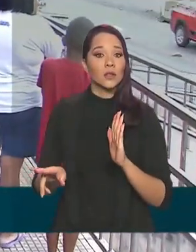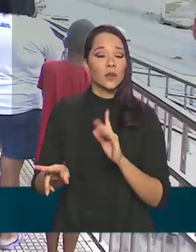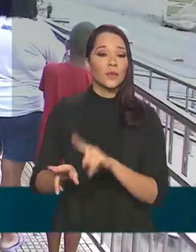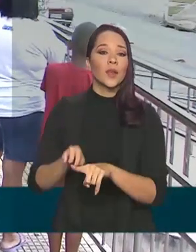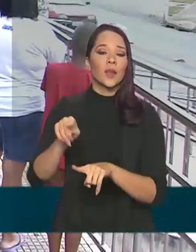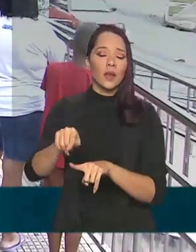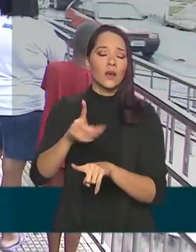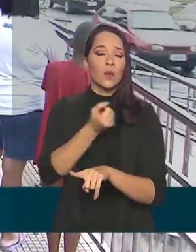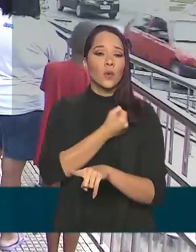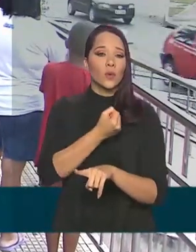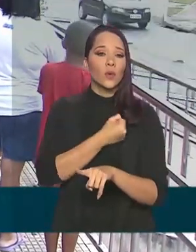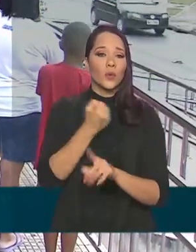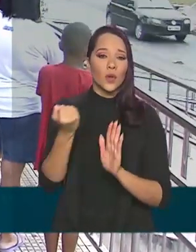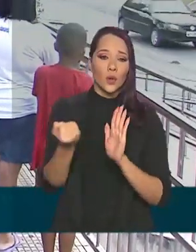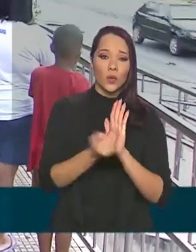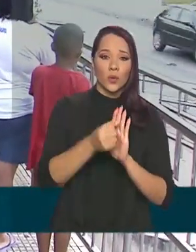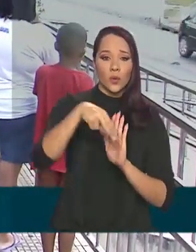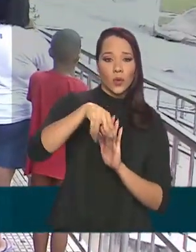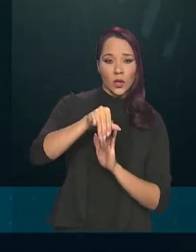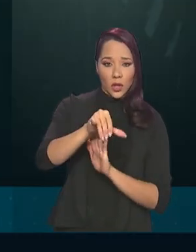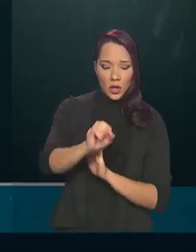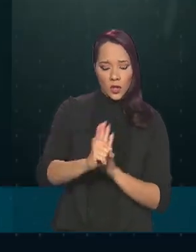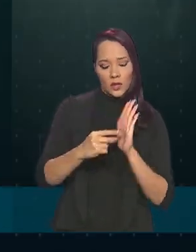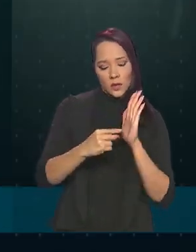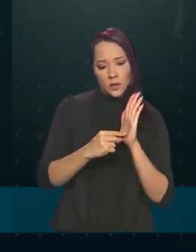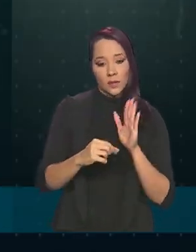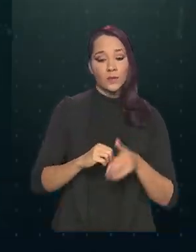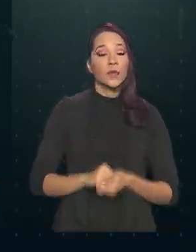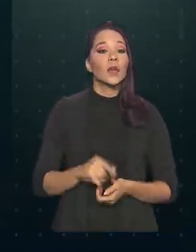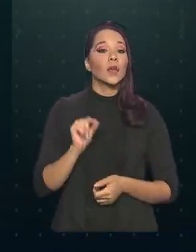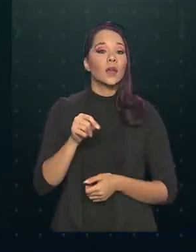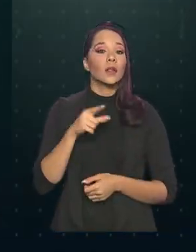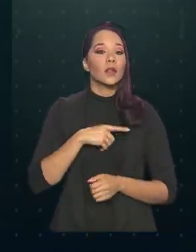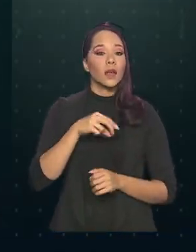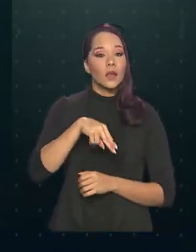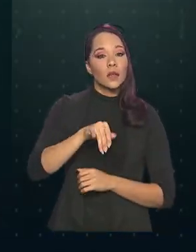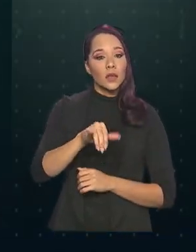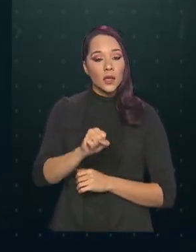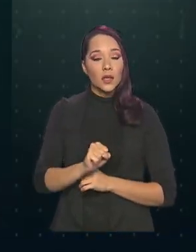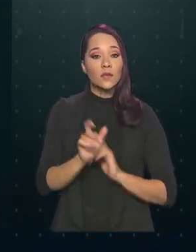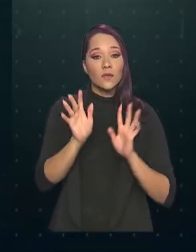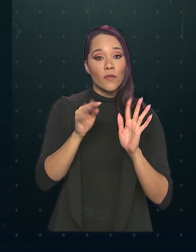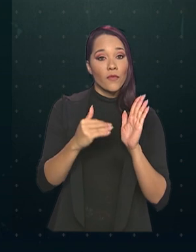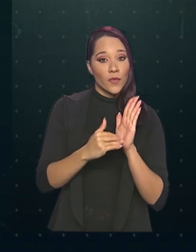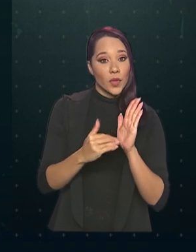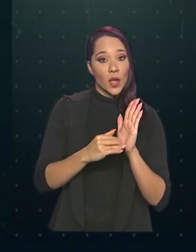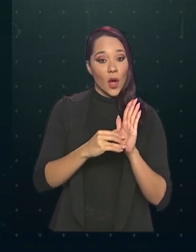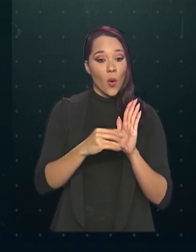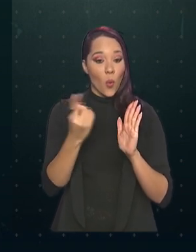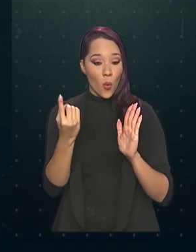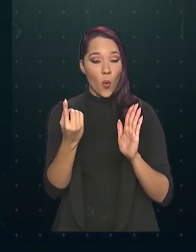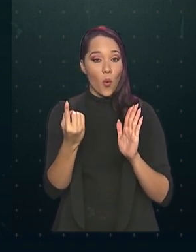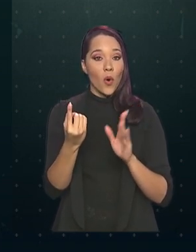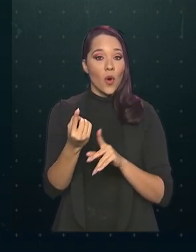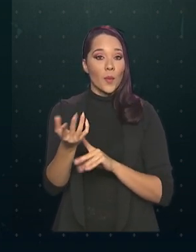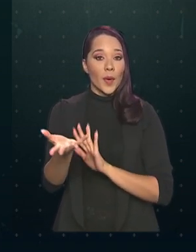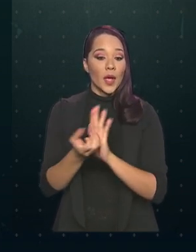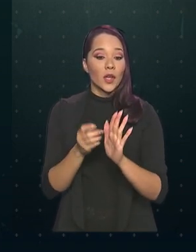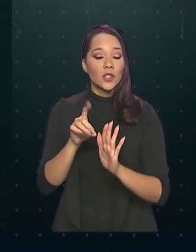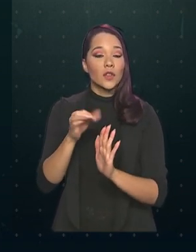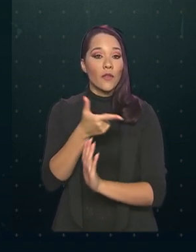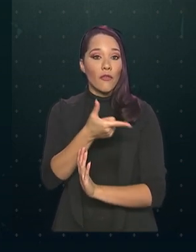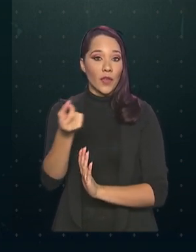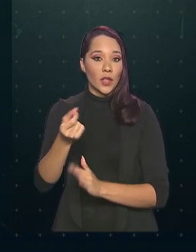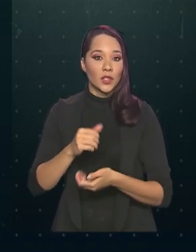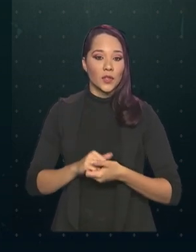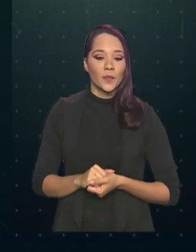Número de Identificação Social, o NIS. Quem tem o NIS terminado em 1, receberá em 20 de julho, em 2,